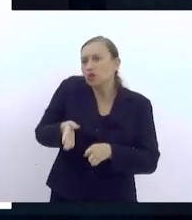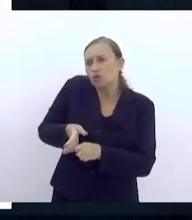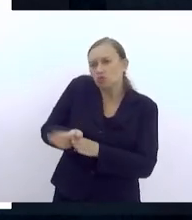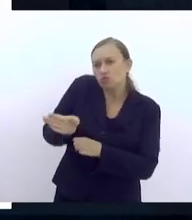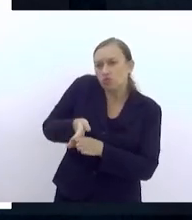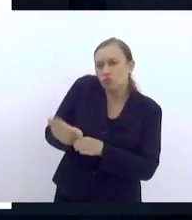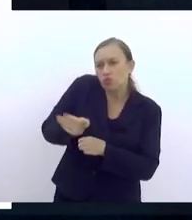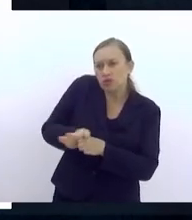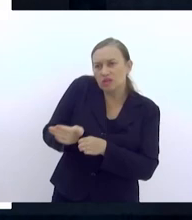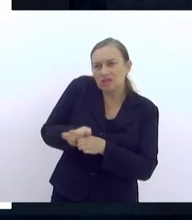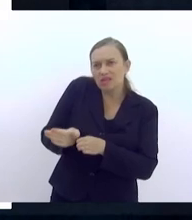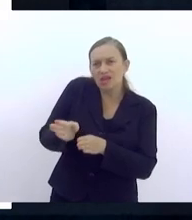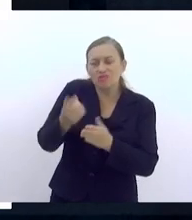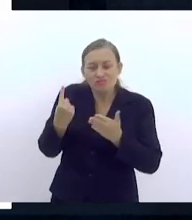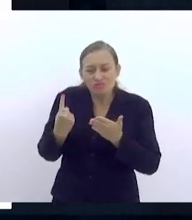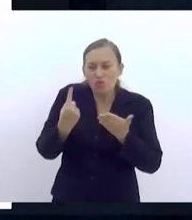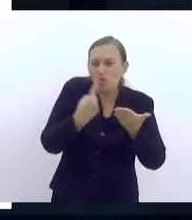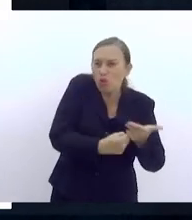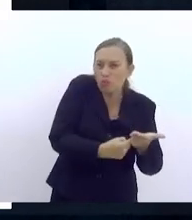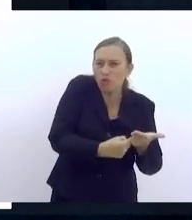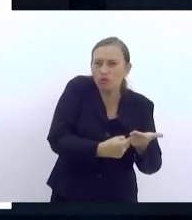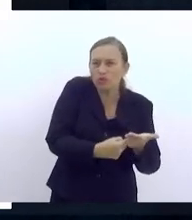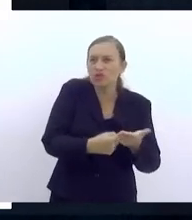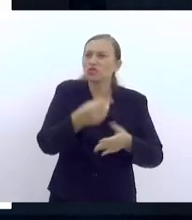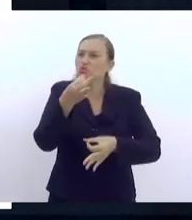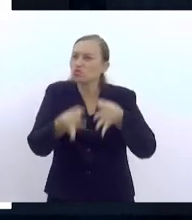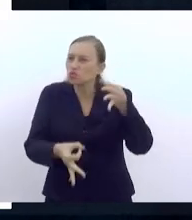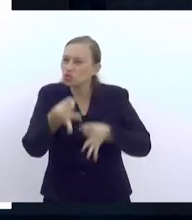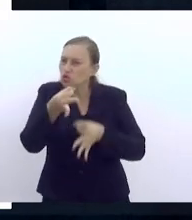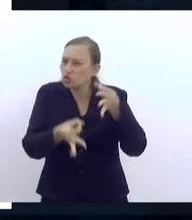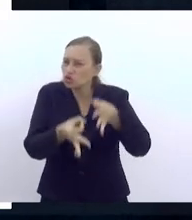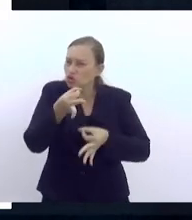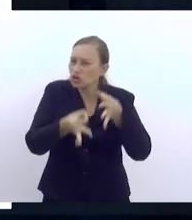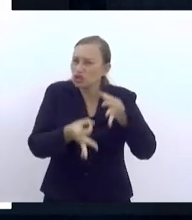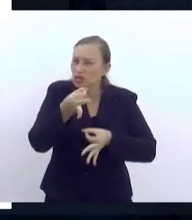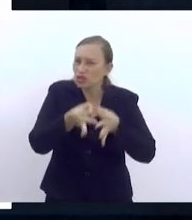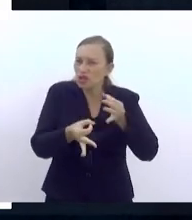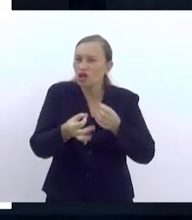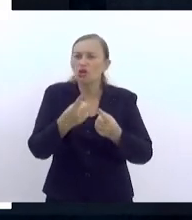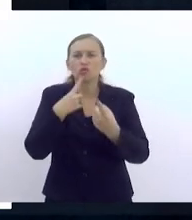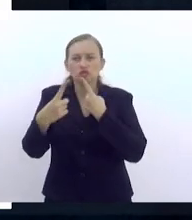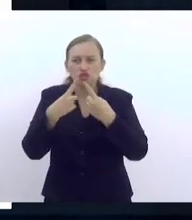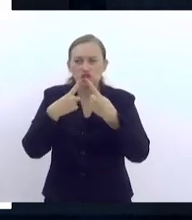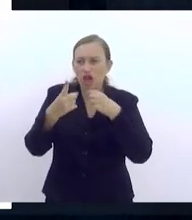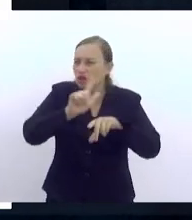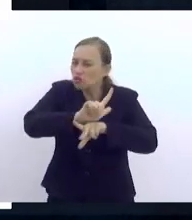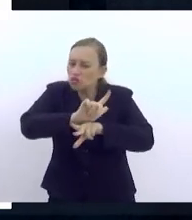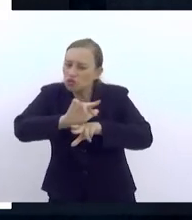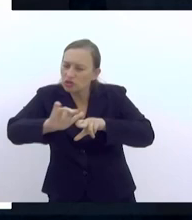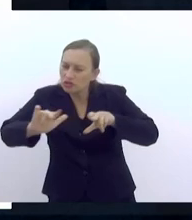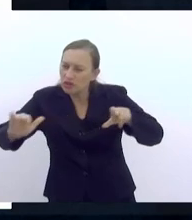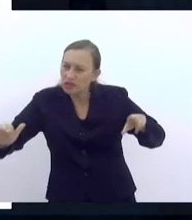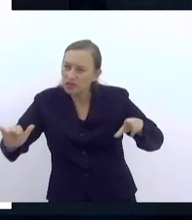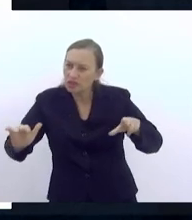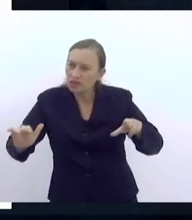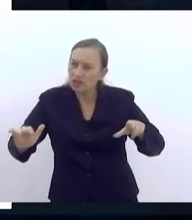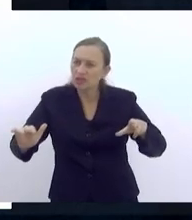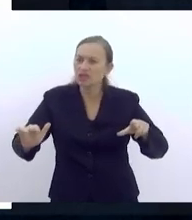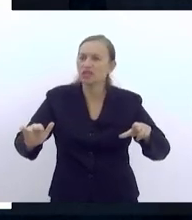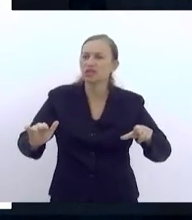de compromisso com justiça restaurativa, com diálogo, com diversidade, com a questão da